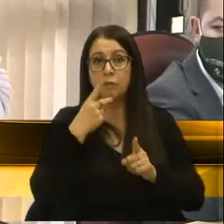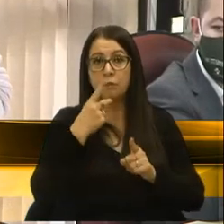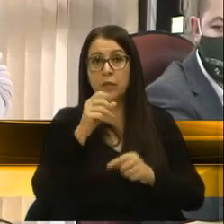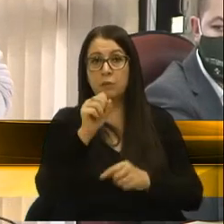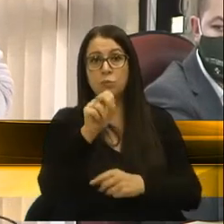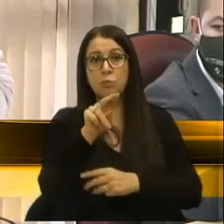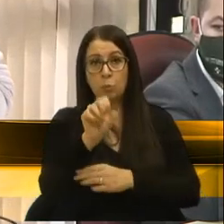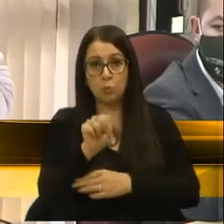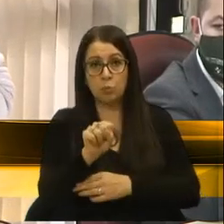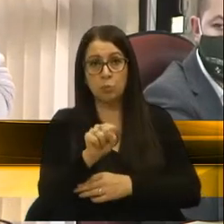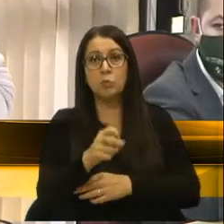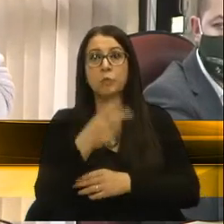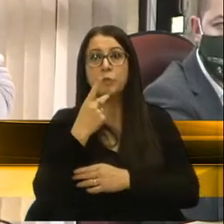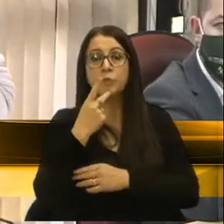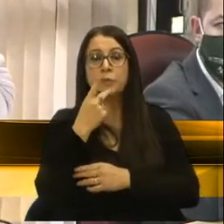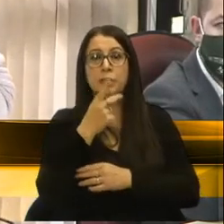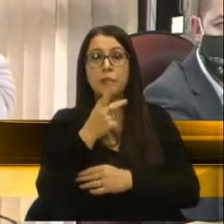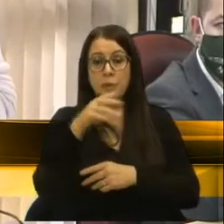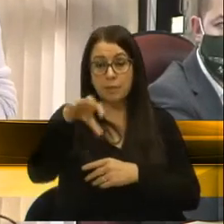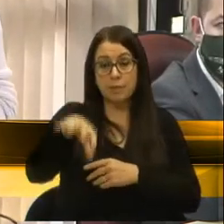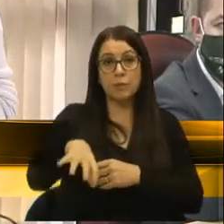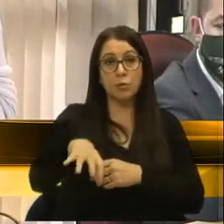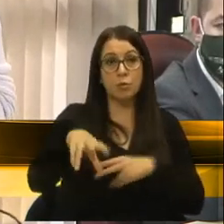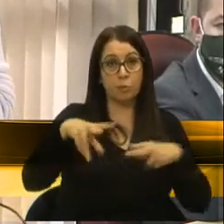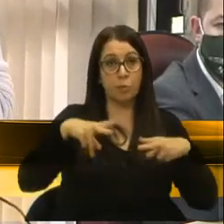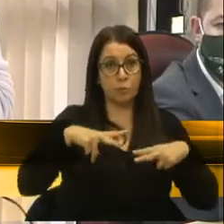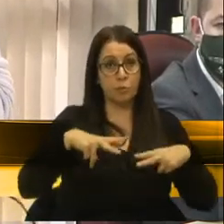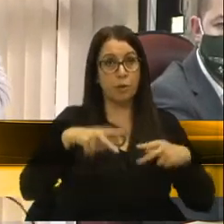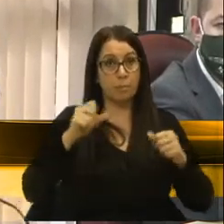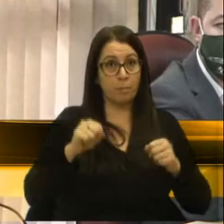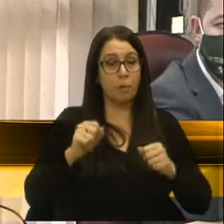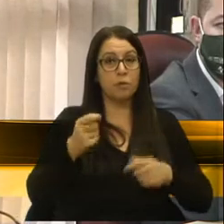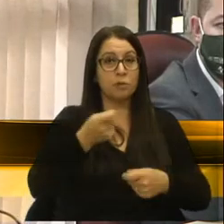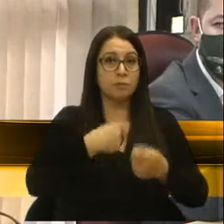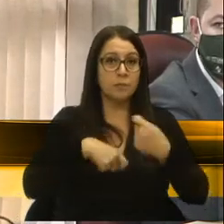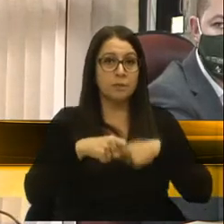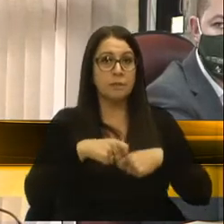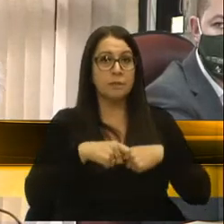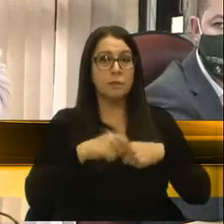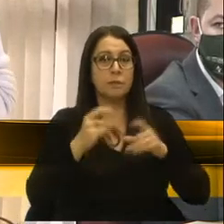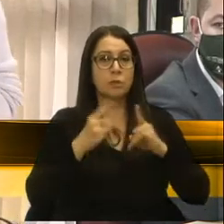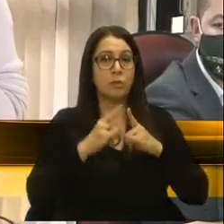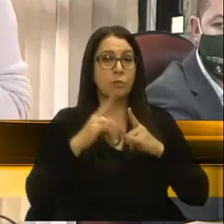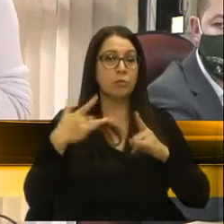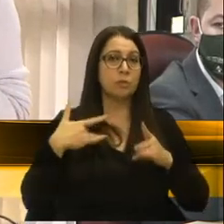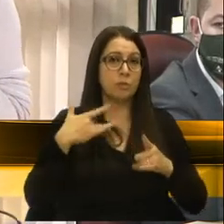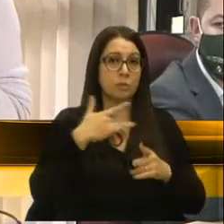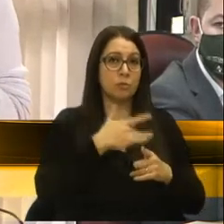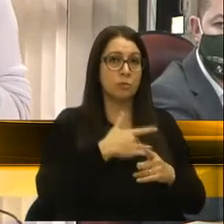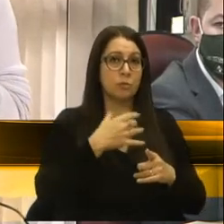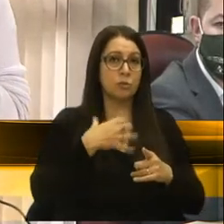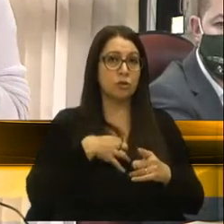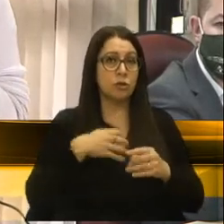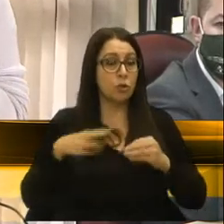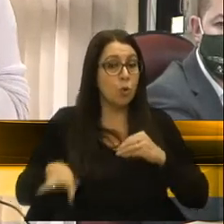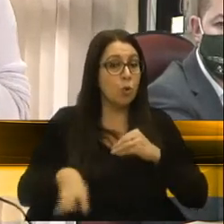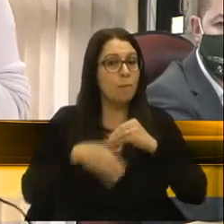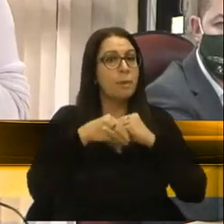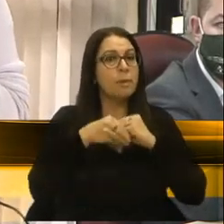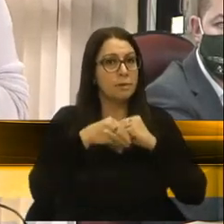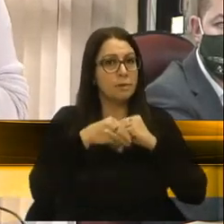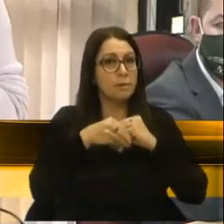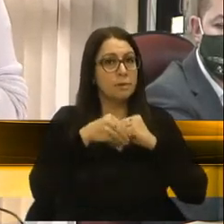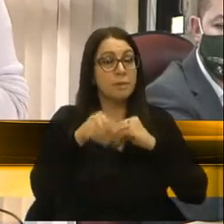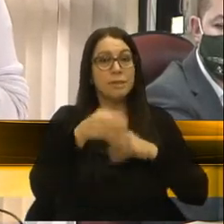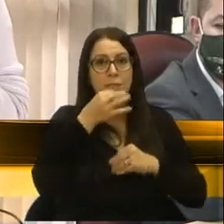SUS, ela vai dizer que o setor privado, ele pode administrar órgãos de saúde de forma complementar. Só